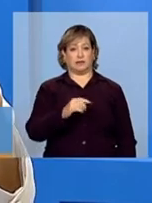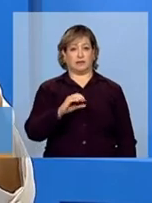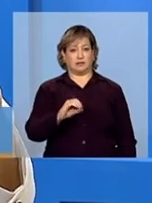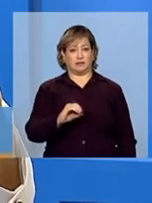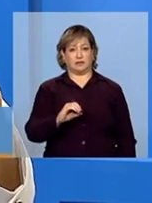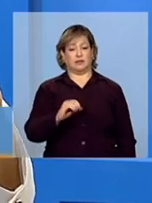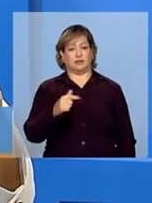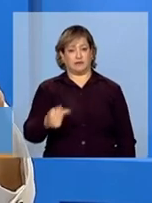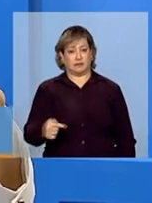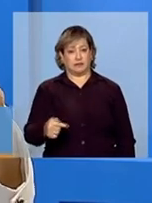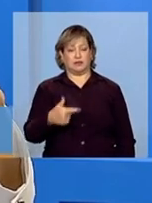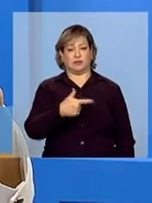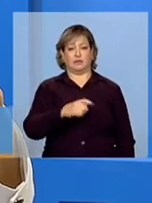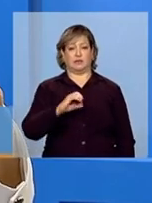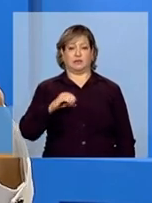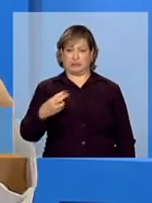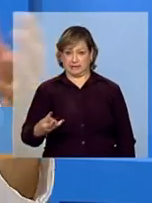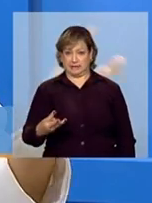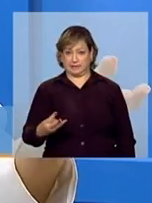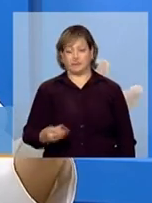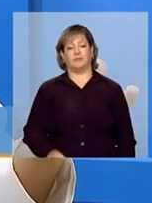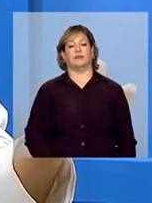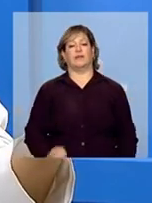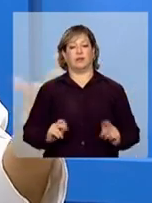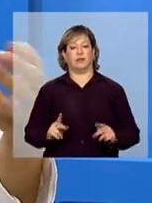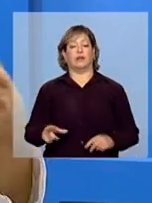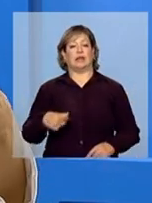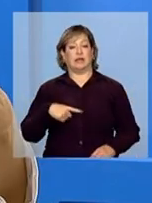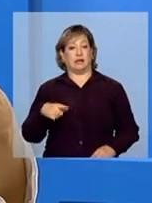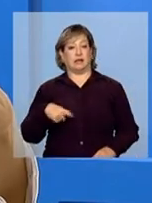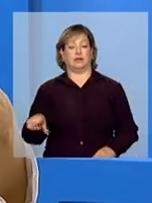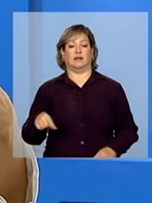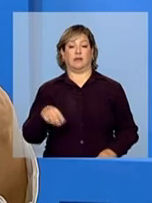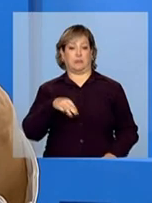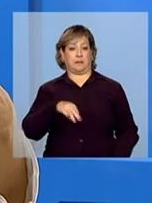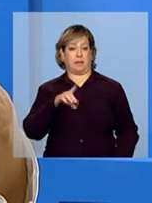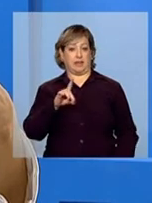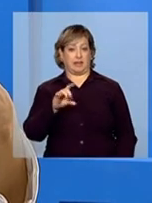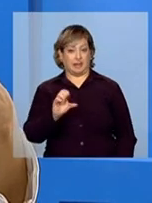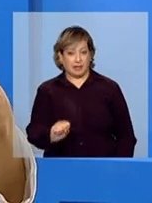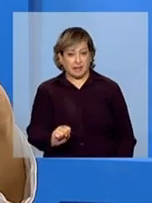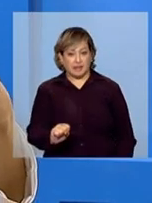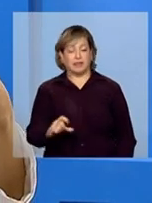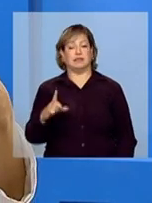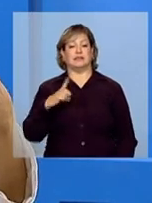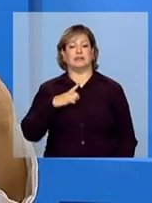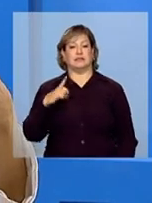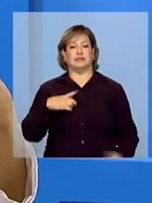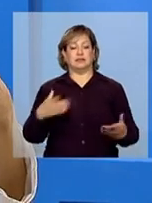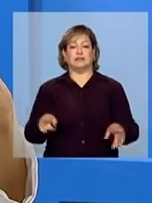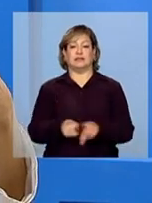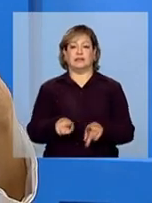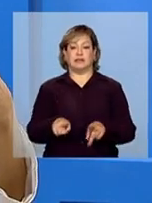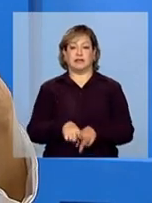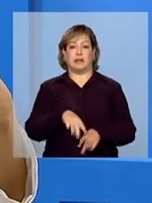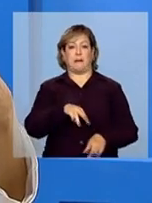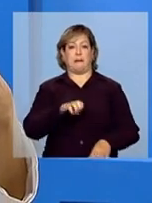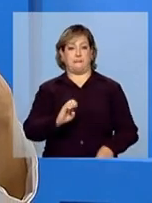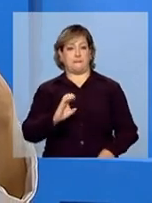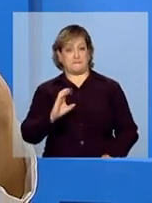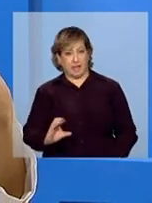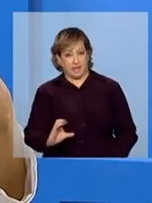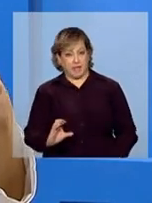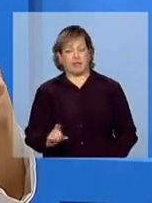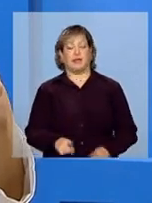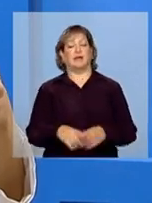0800 707 2003. O Ministério do Desenvolvimento Social e Combate à Fome e o Ministério da Educação